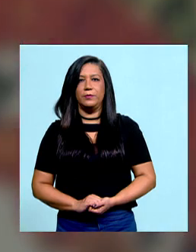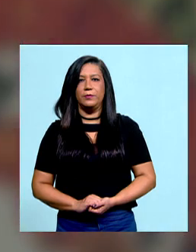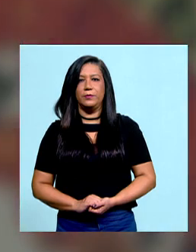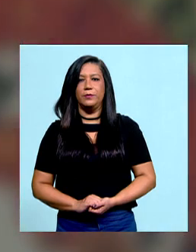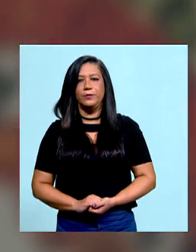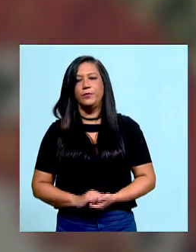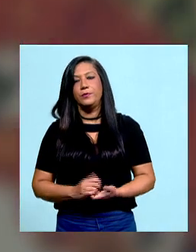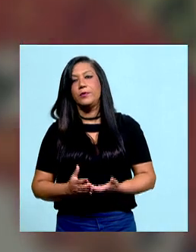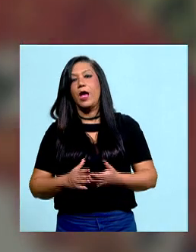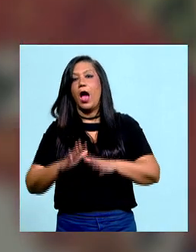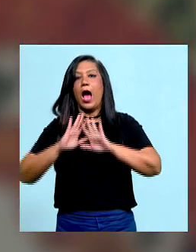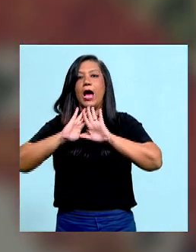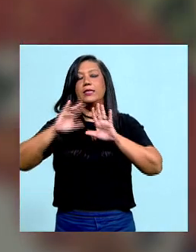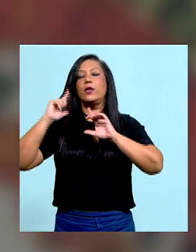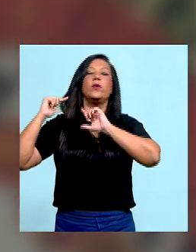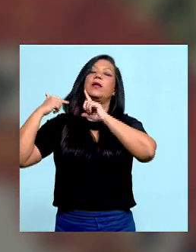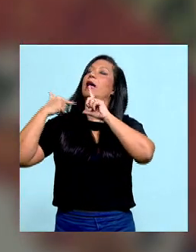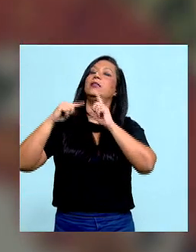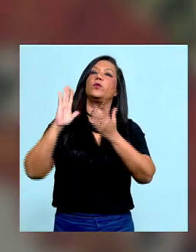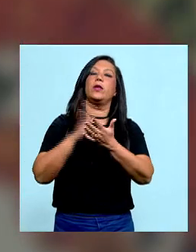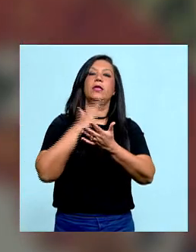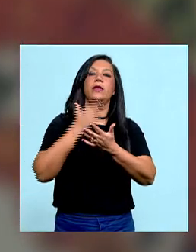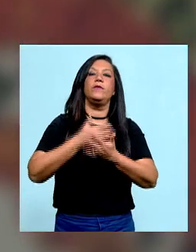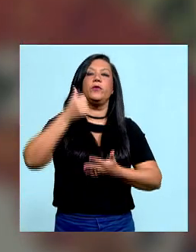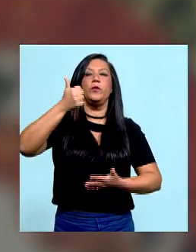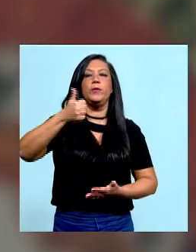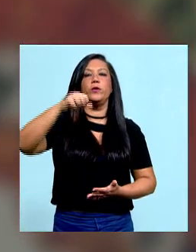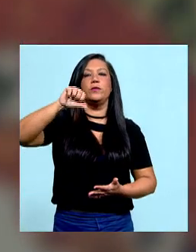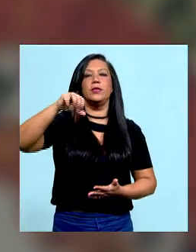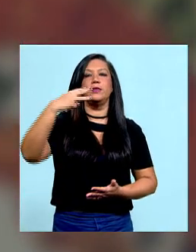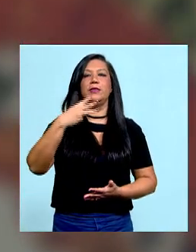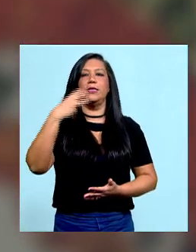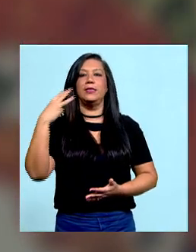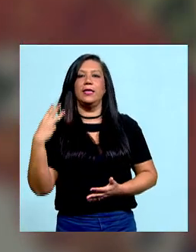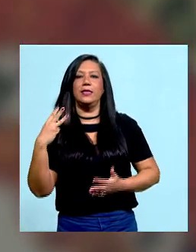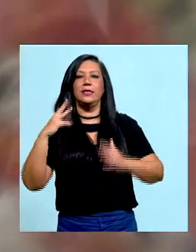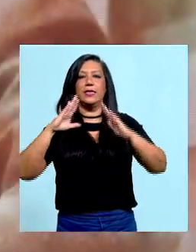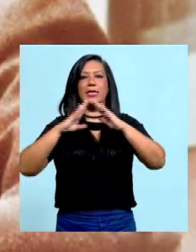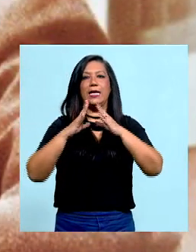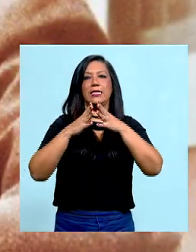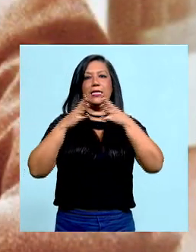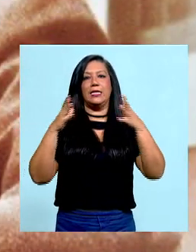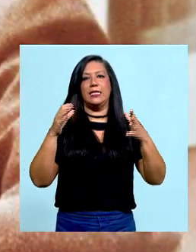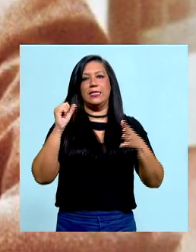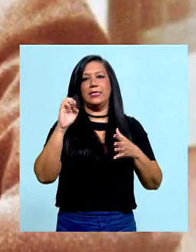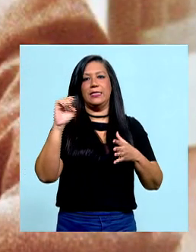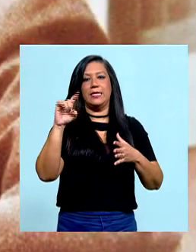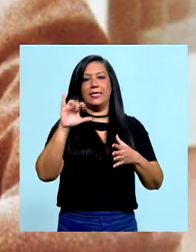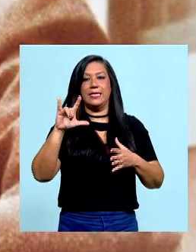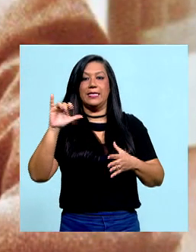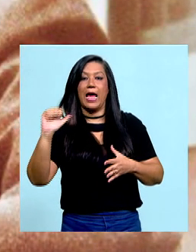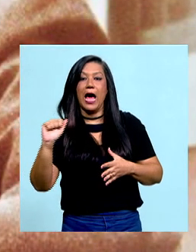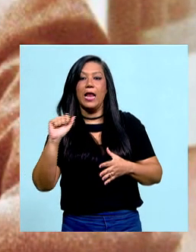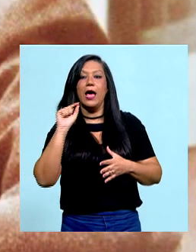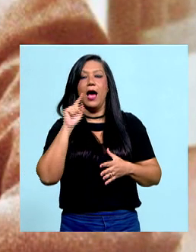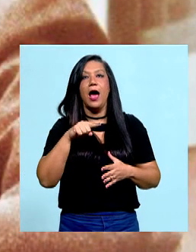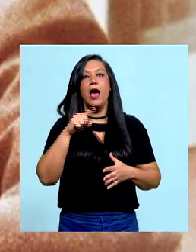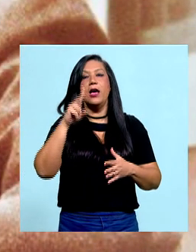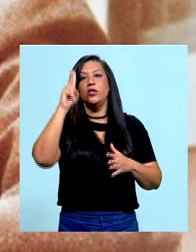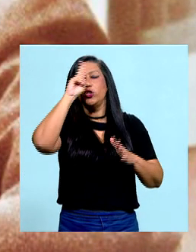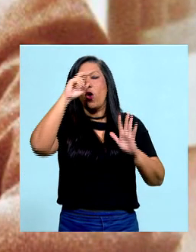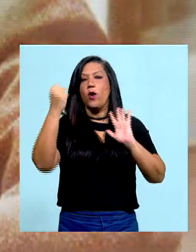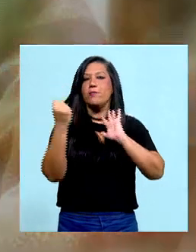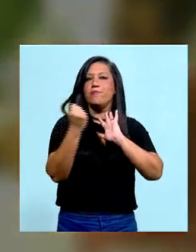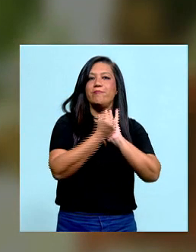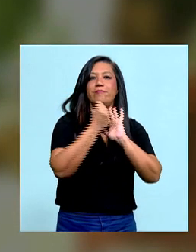O clássico livro de 1933, Casa Grande e Senzala, de Gilberto Freire, é um marco em nossa